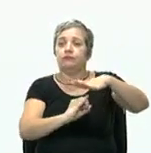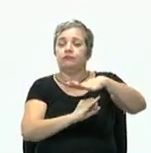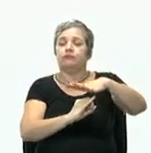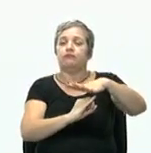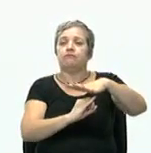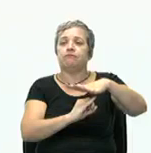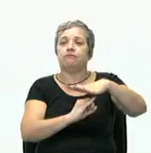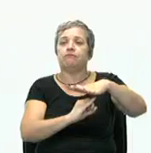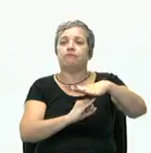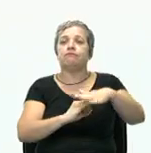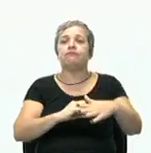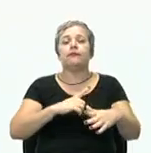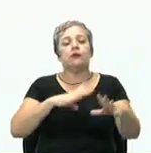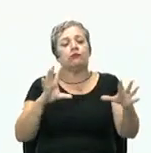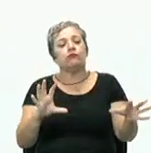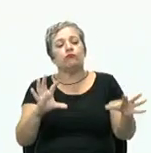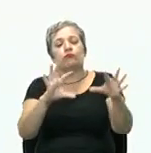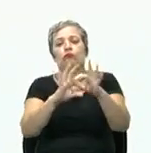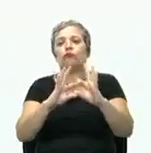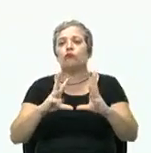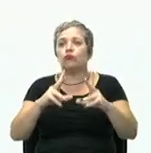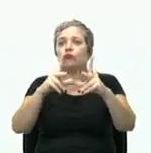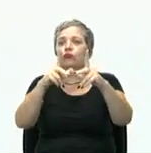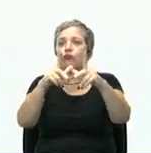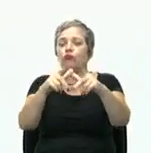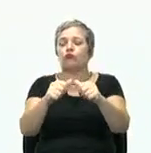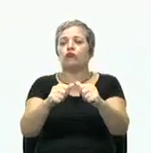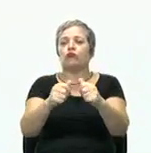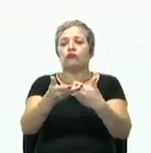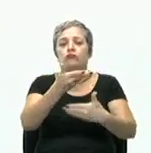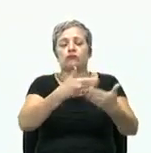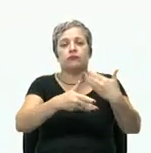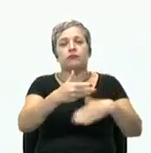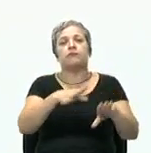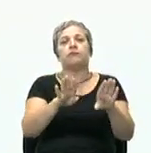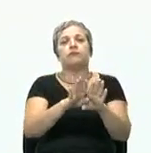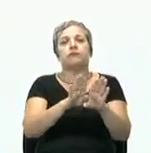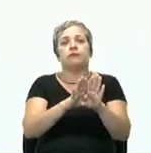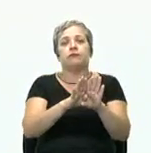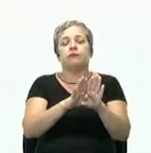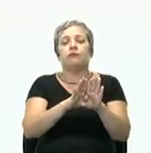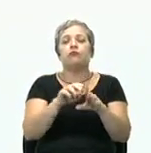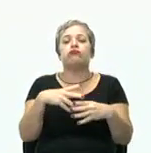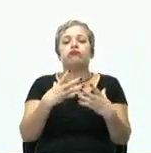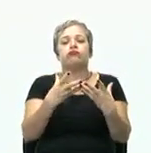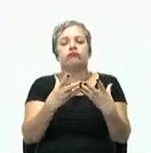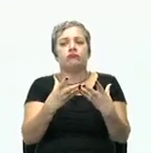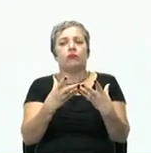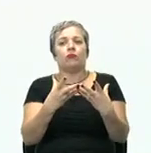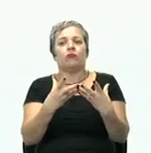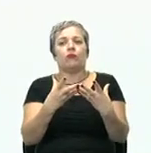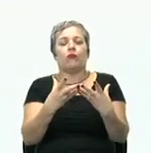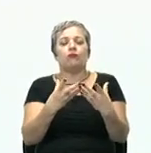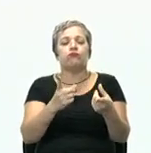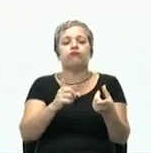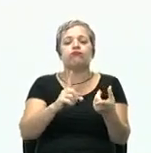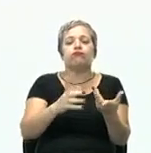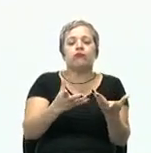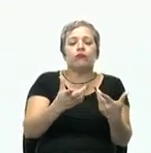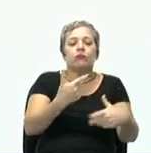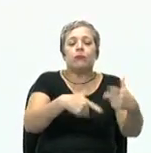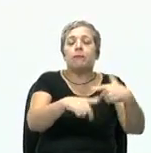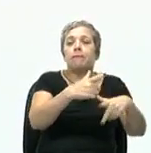organização que está ligada aí com todos os seus stakeholders. A missão define qual é o negócio da